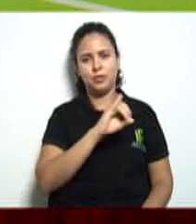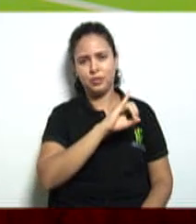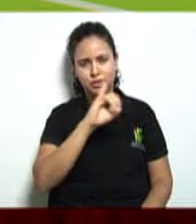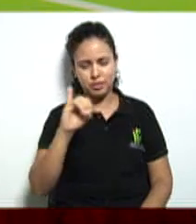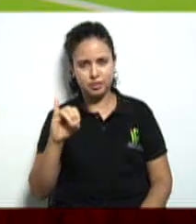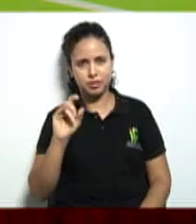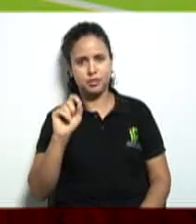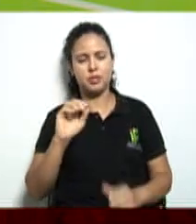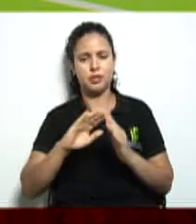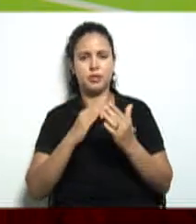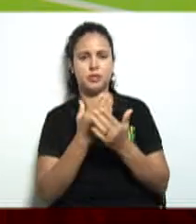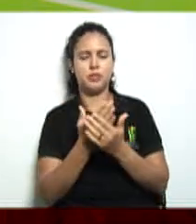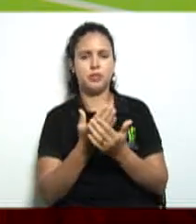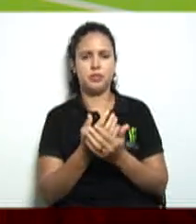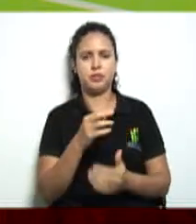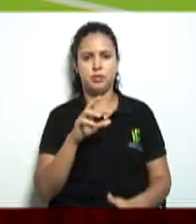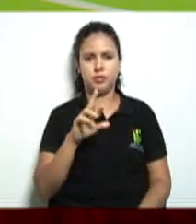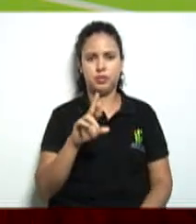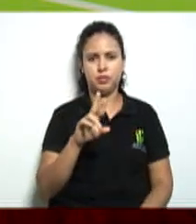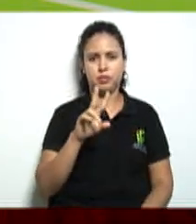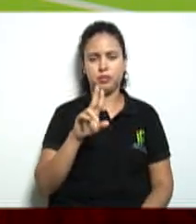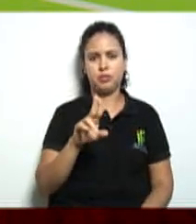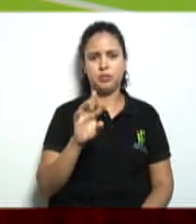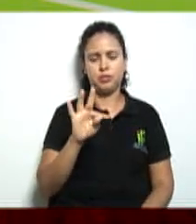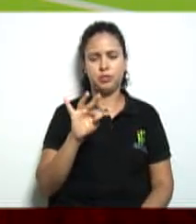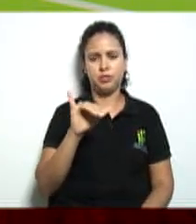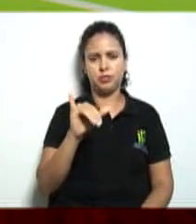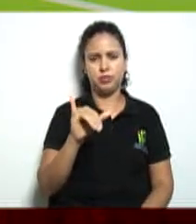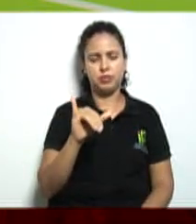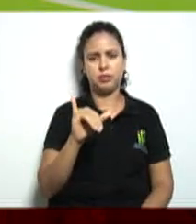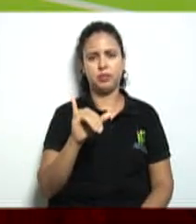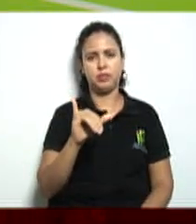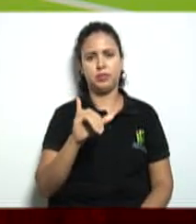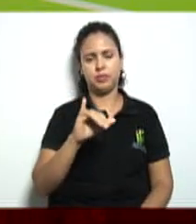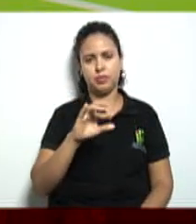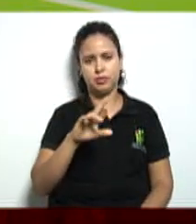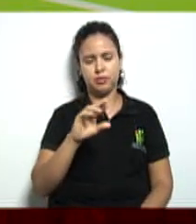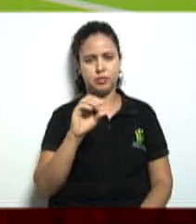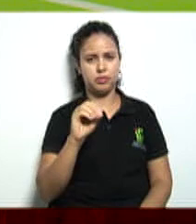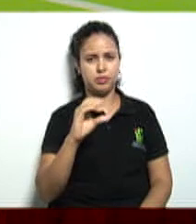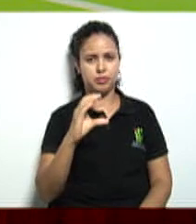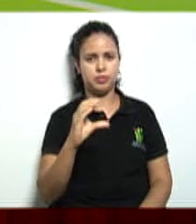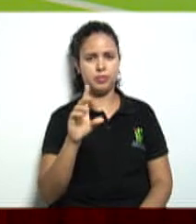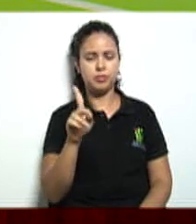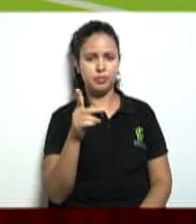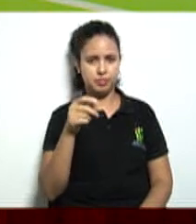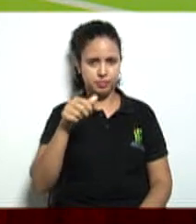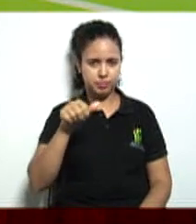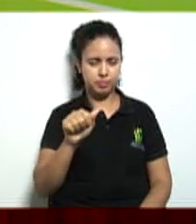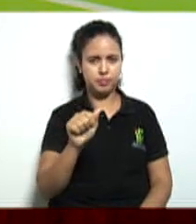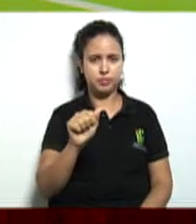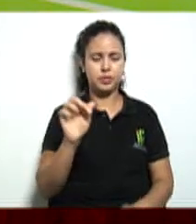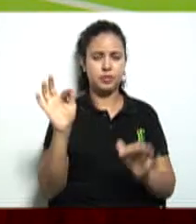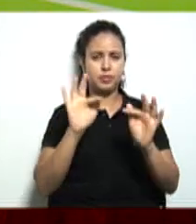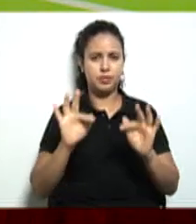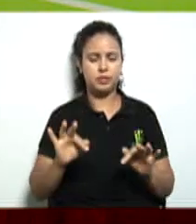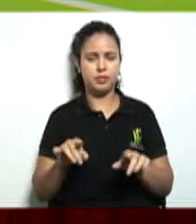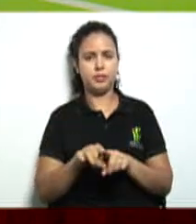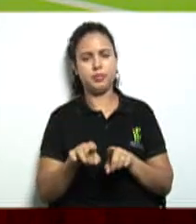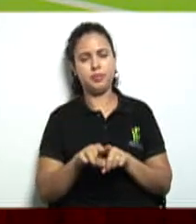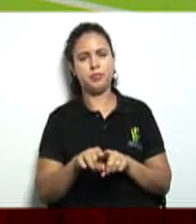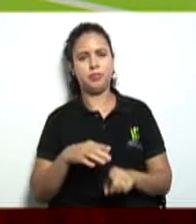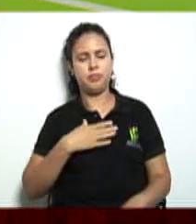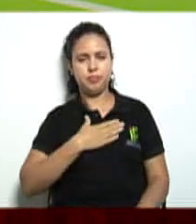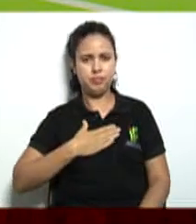Rocha os alunos lá da escola Ruth Rocha estão pedindo um alô e também feliz com essa com essa interação e também para os alunos da escola